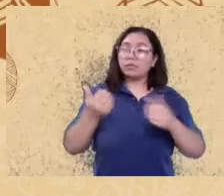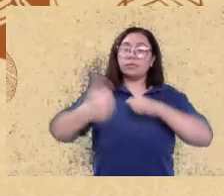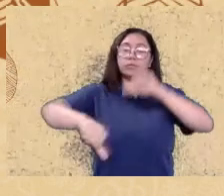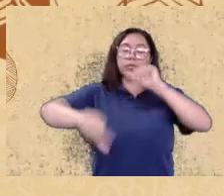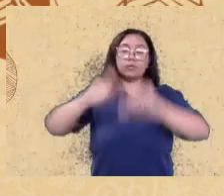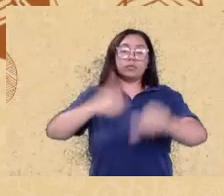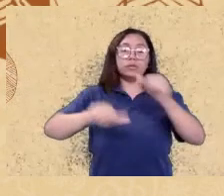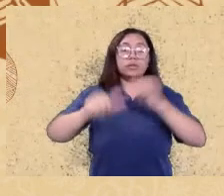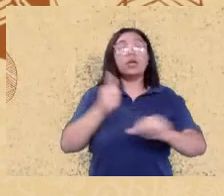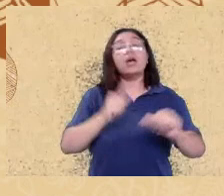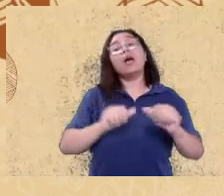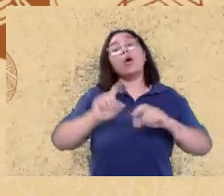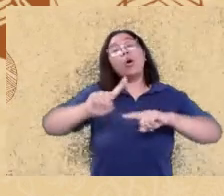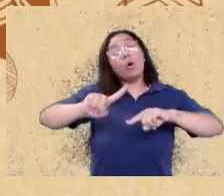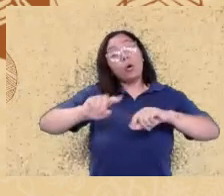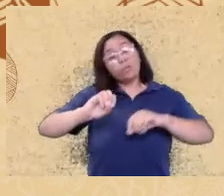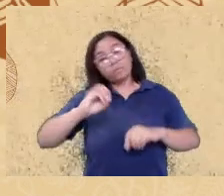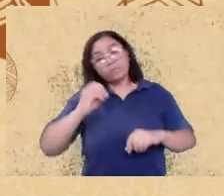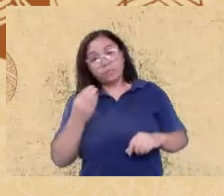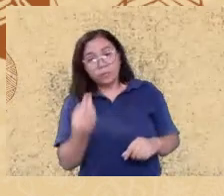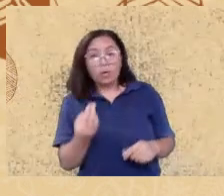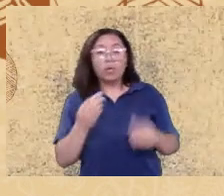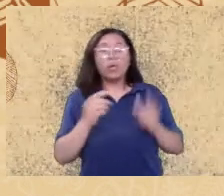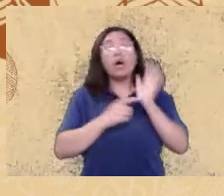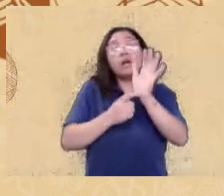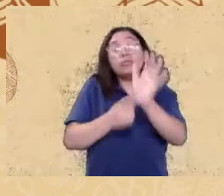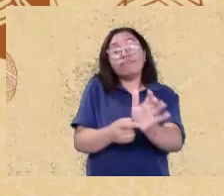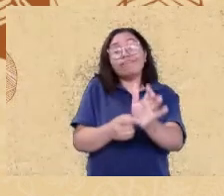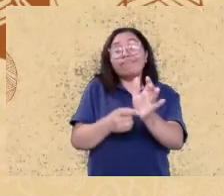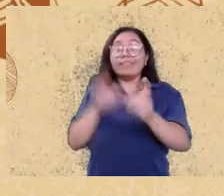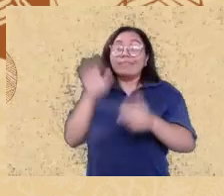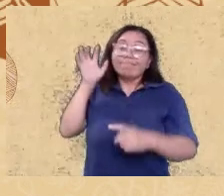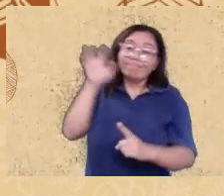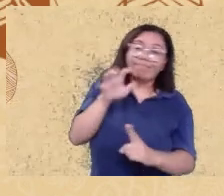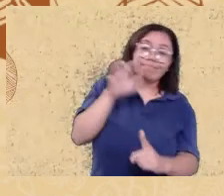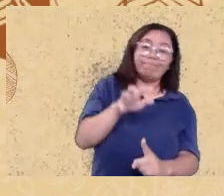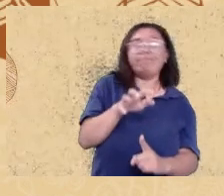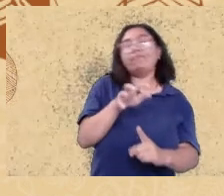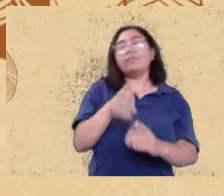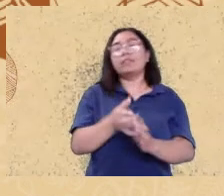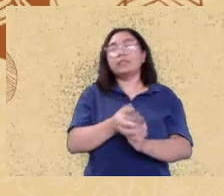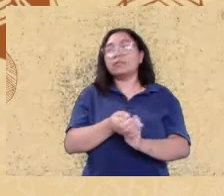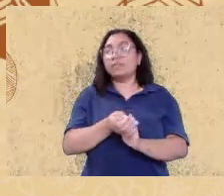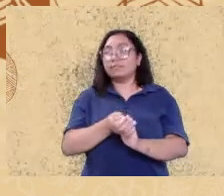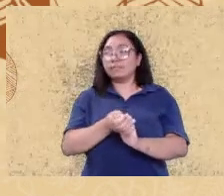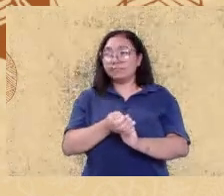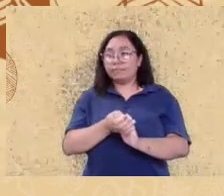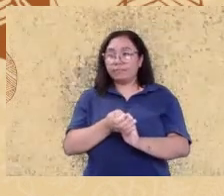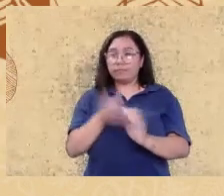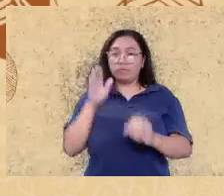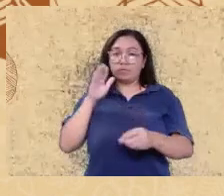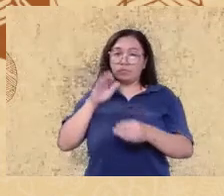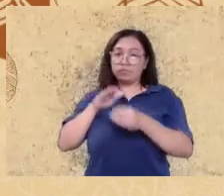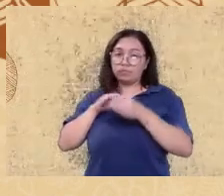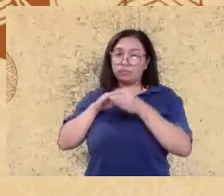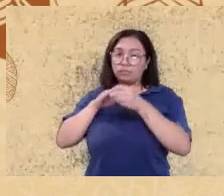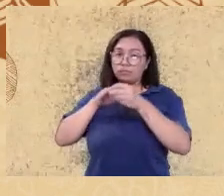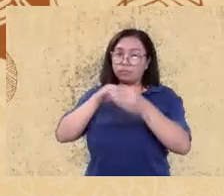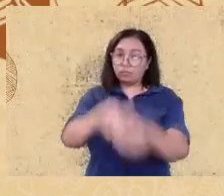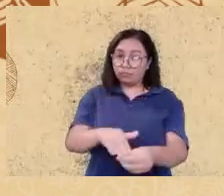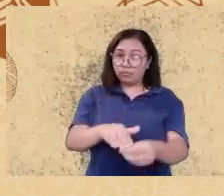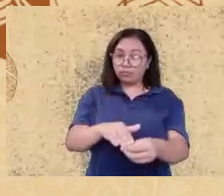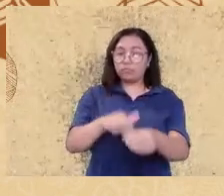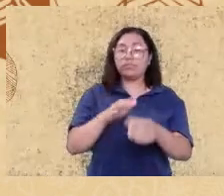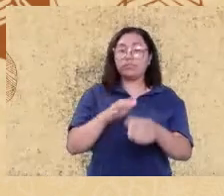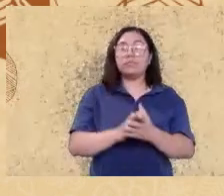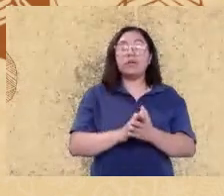reforçar essas ideias de opressão principalmente no contexto educacional e chama a atenção